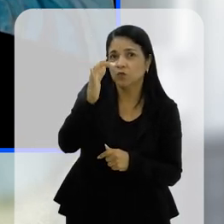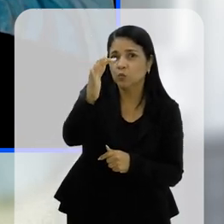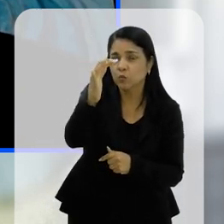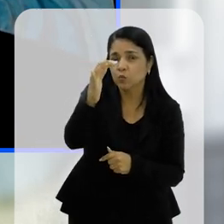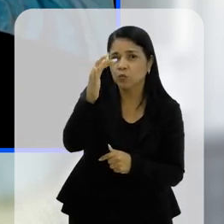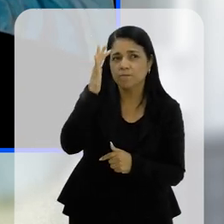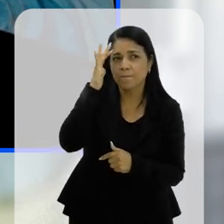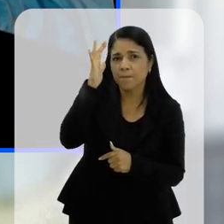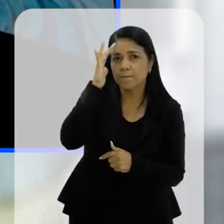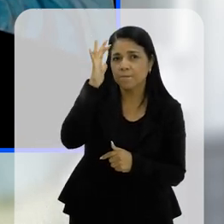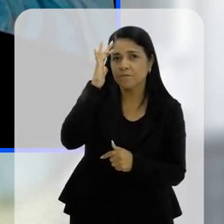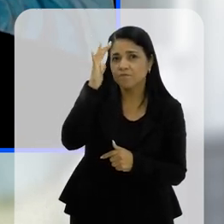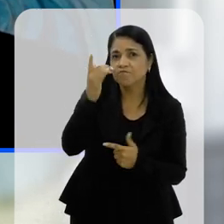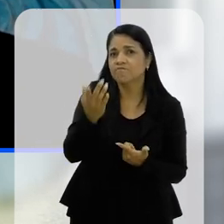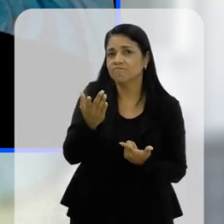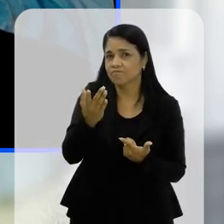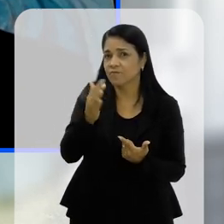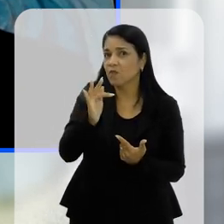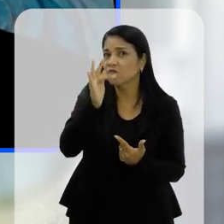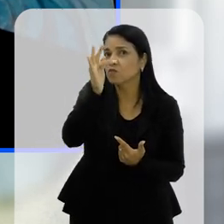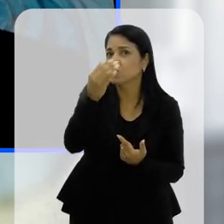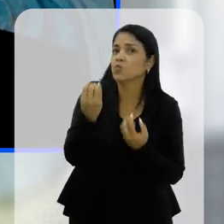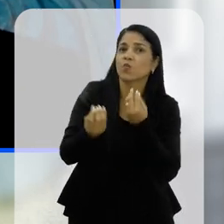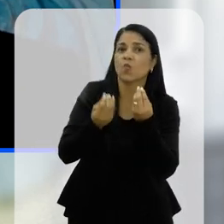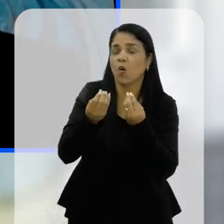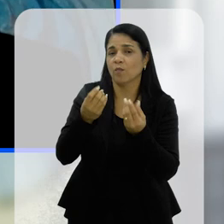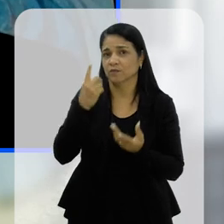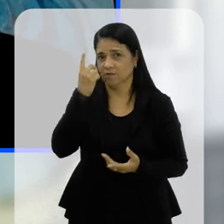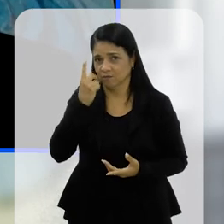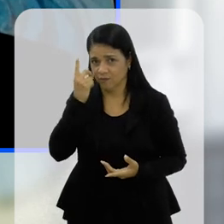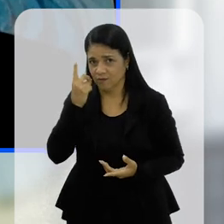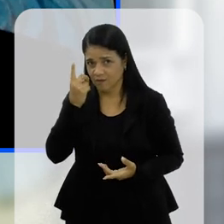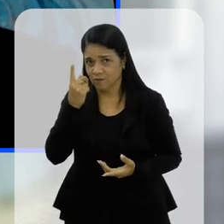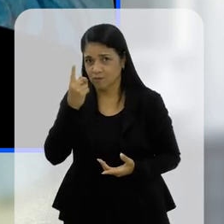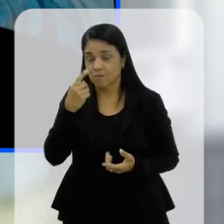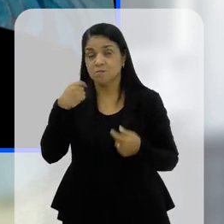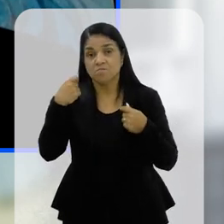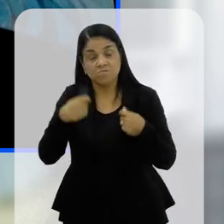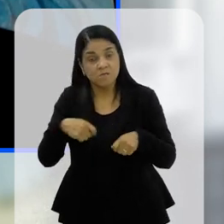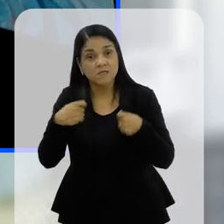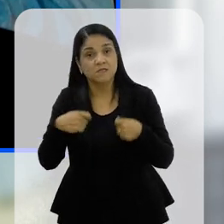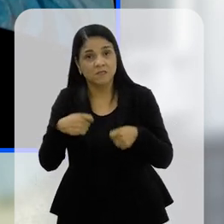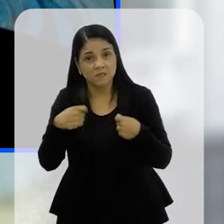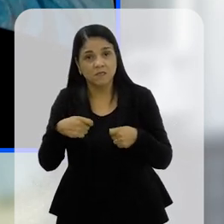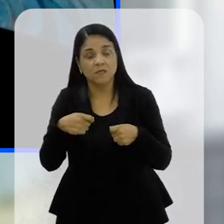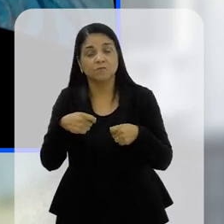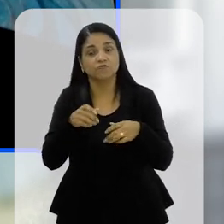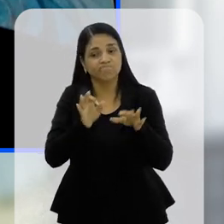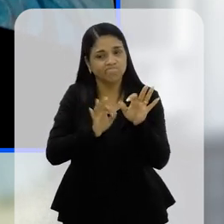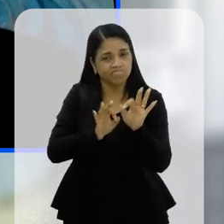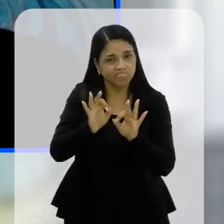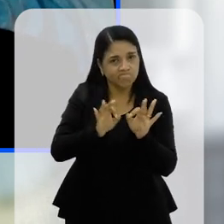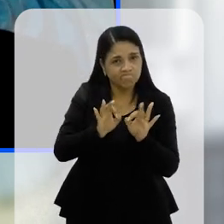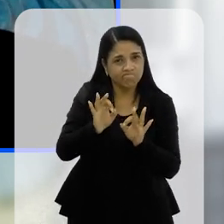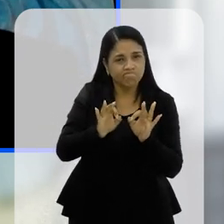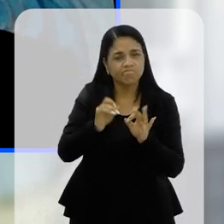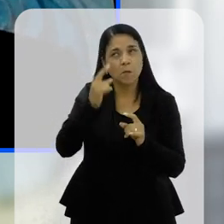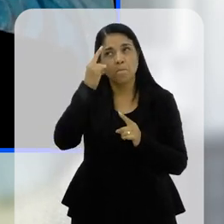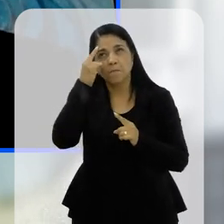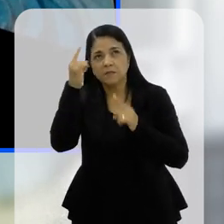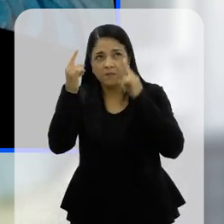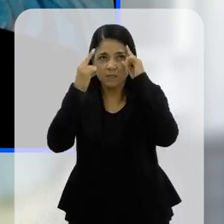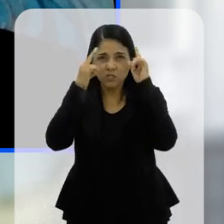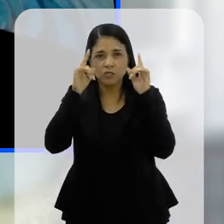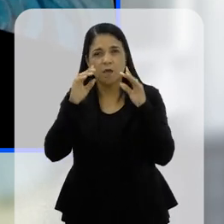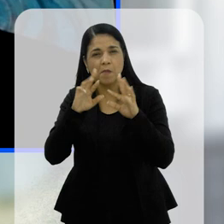isso mais na frente, deputado. É um problema sério que nós já vínhamos pensando